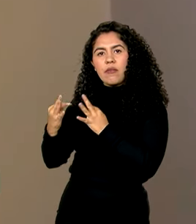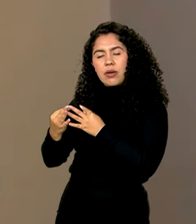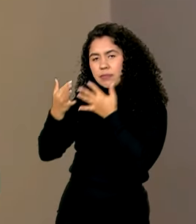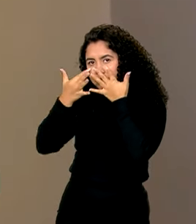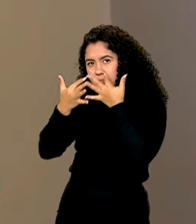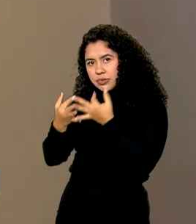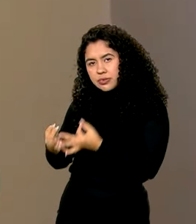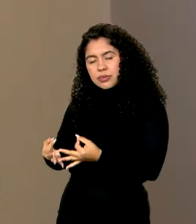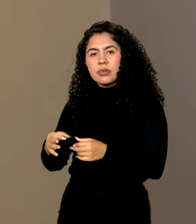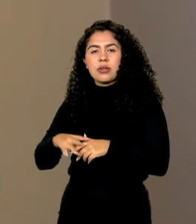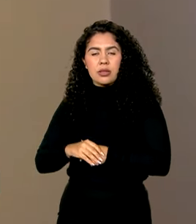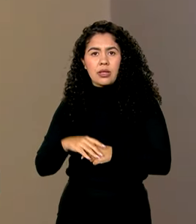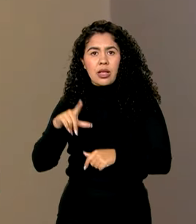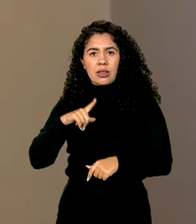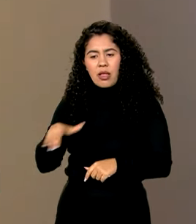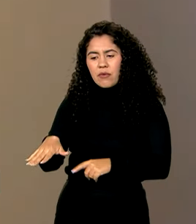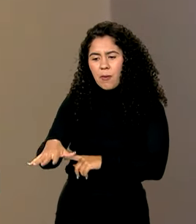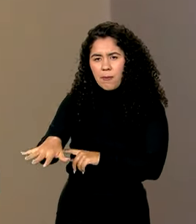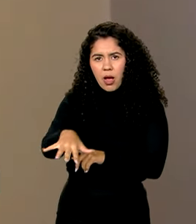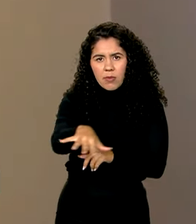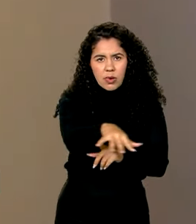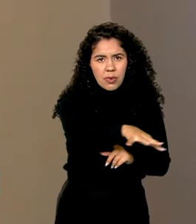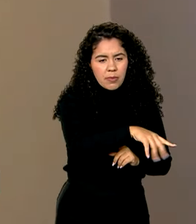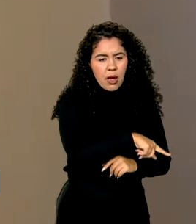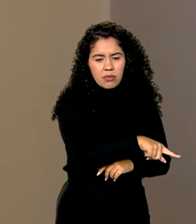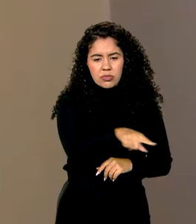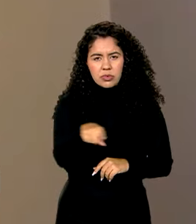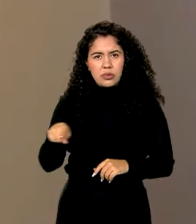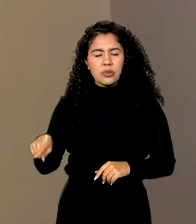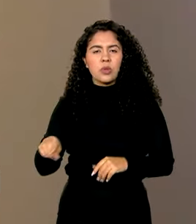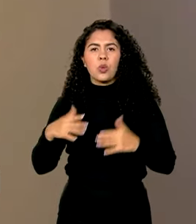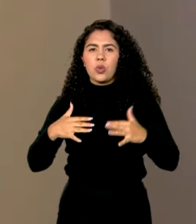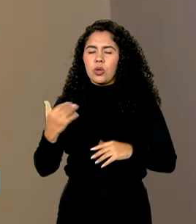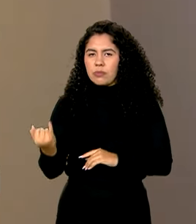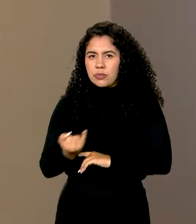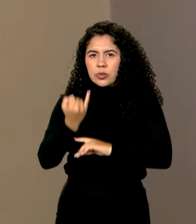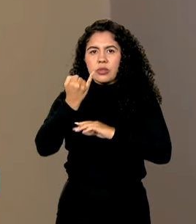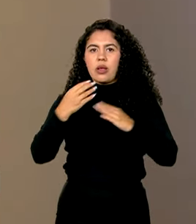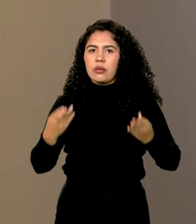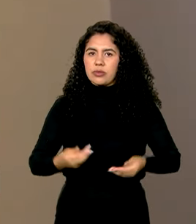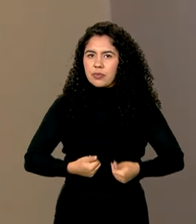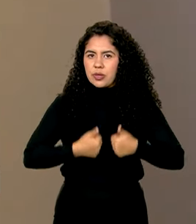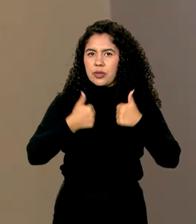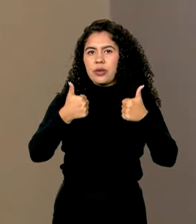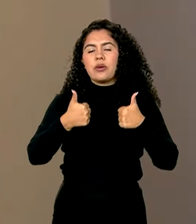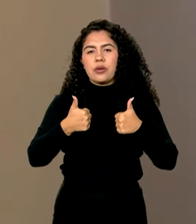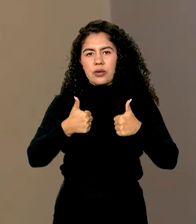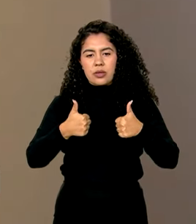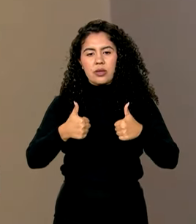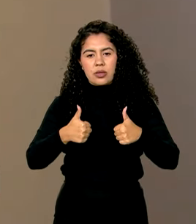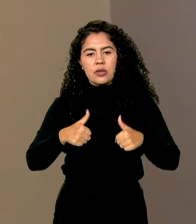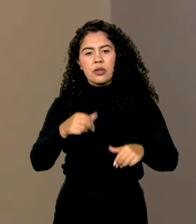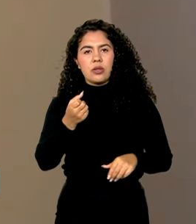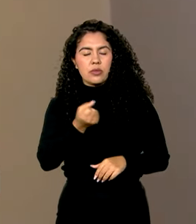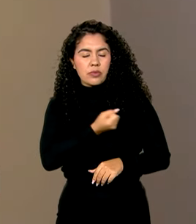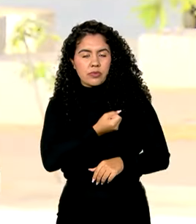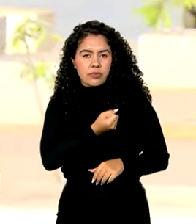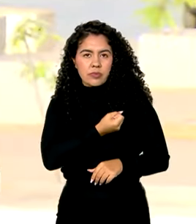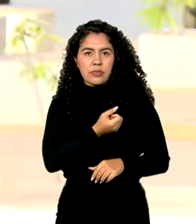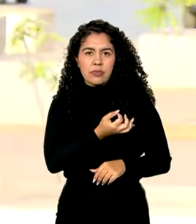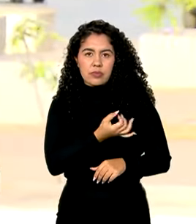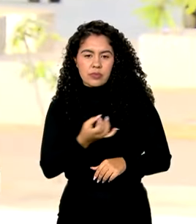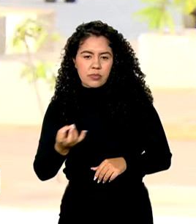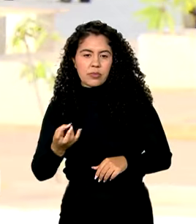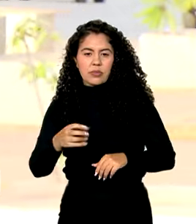uma disseminação bastante importante das melhorias dos contingentes do mercado de trabalho.